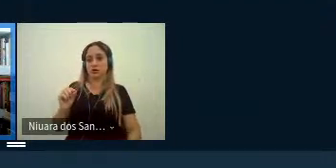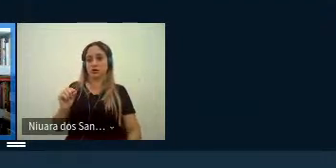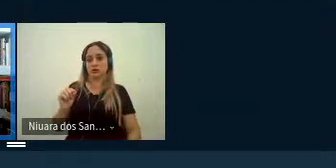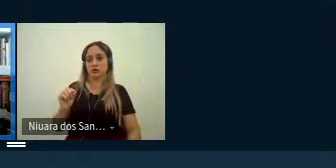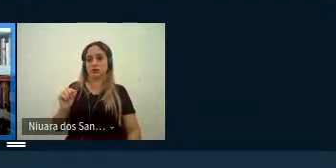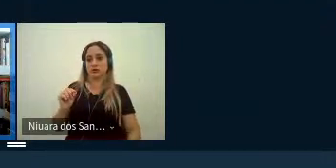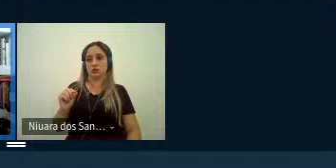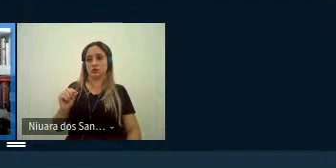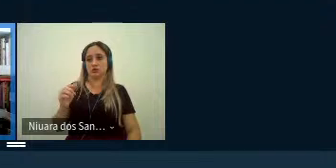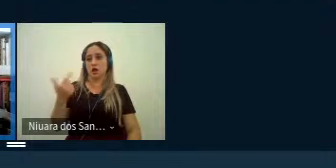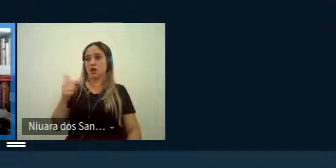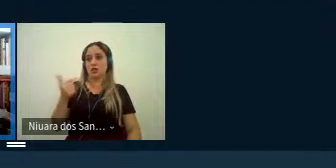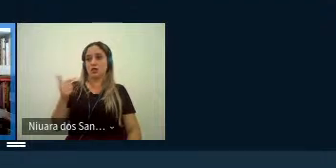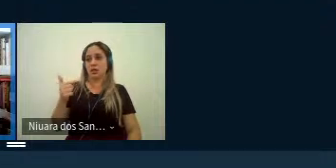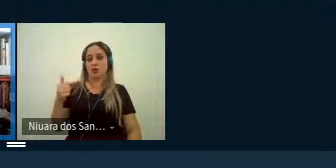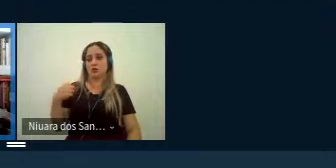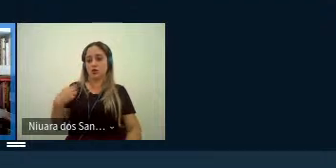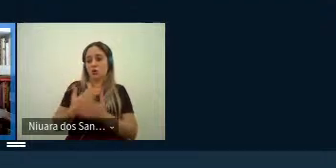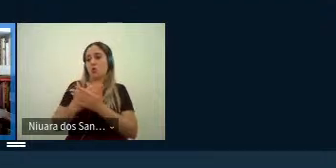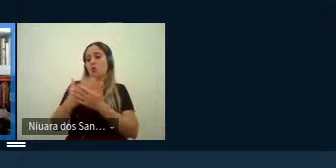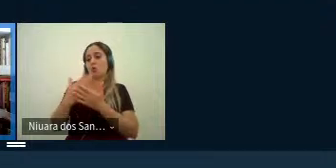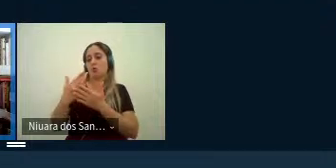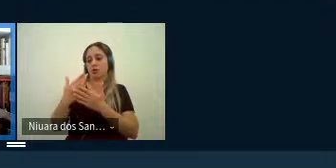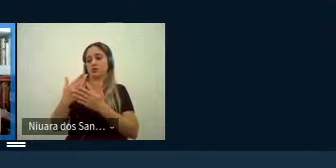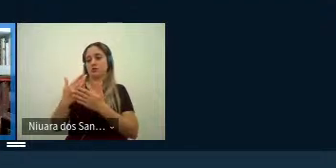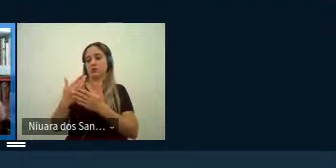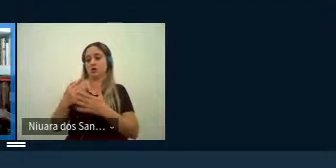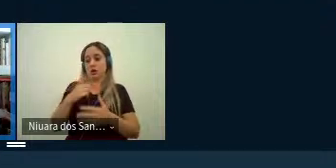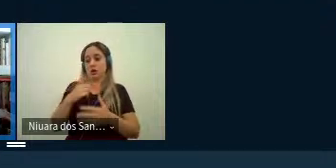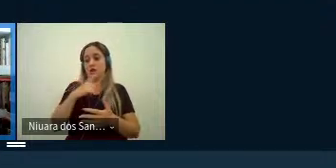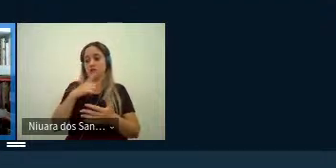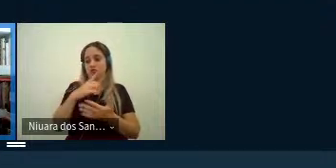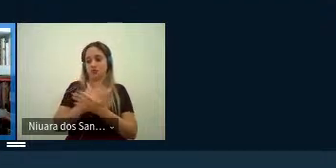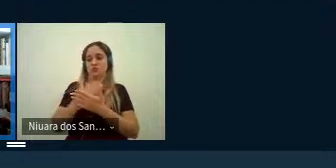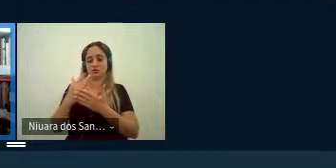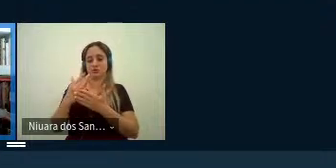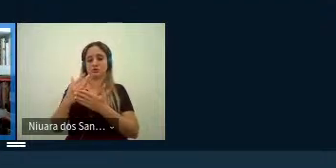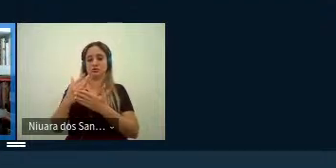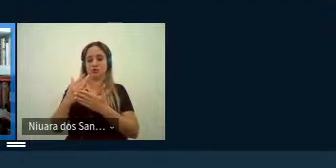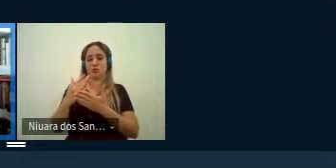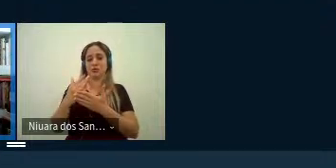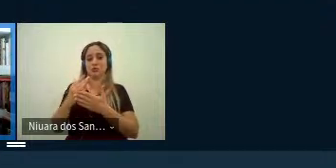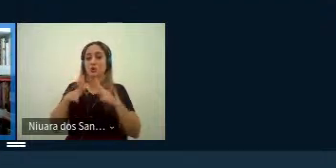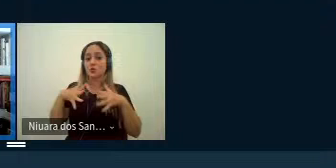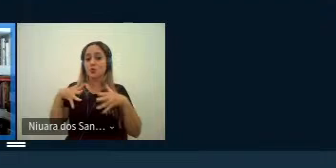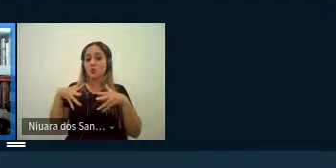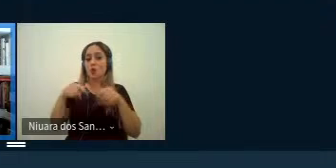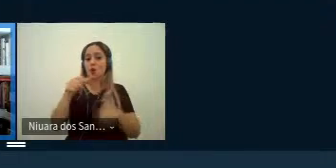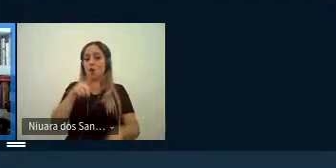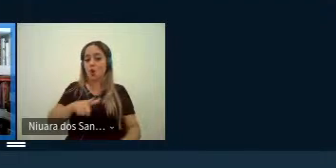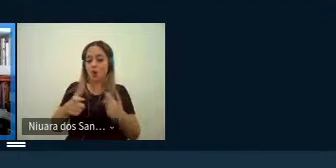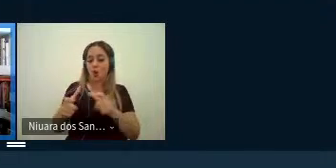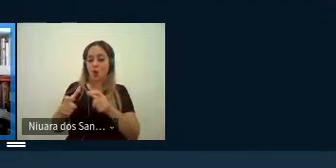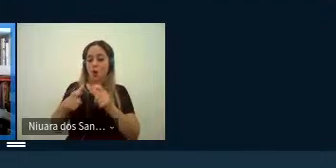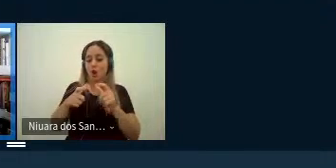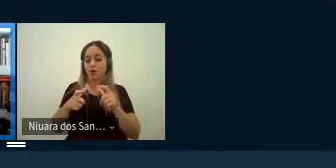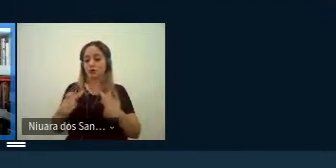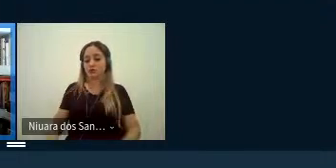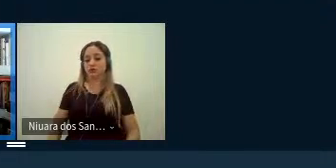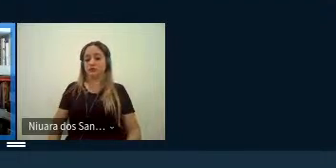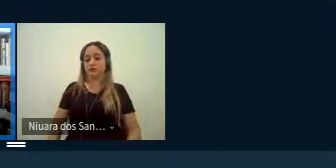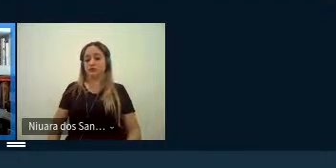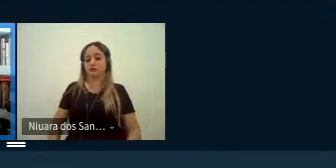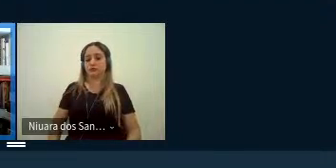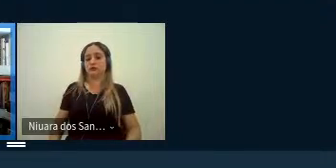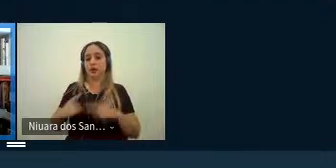seja o ponto inicial né é tido como ponto inicial em vários lugares é tido como ponto inicial